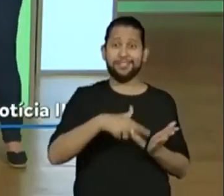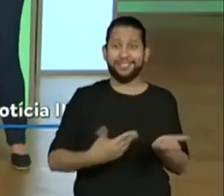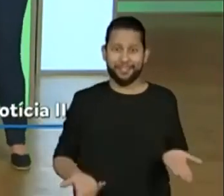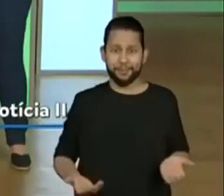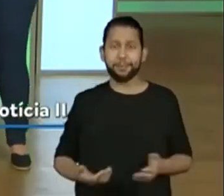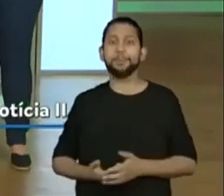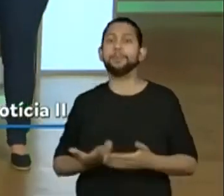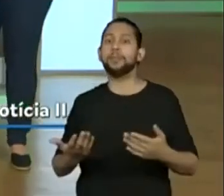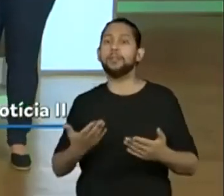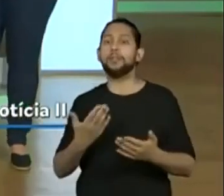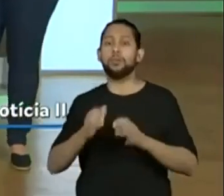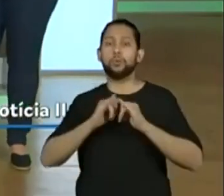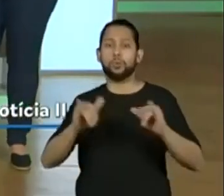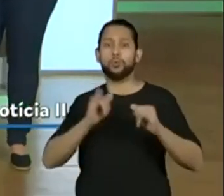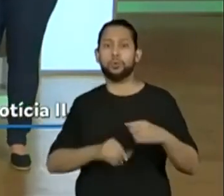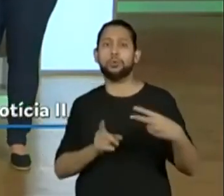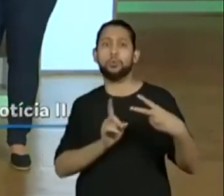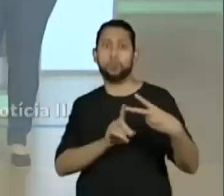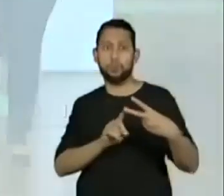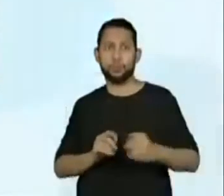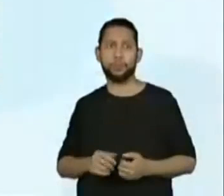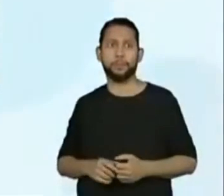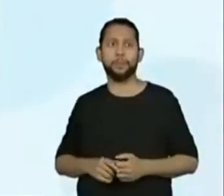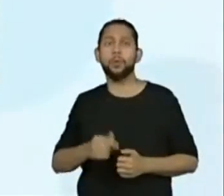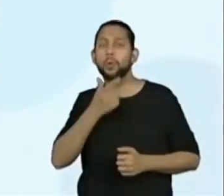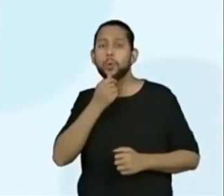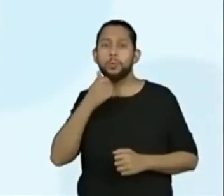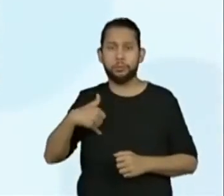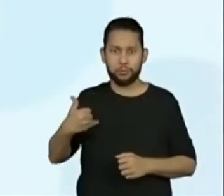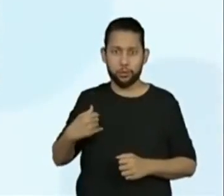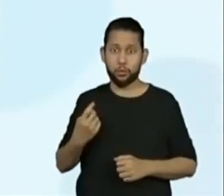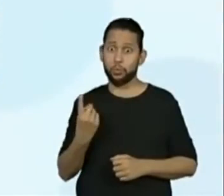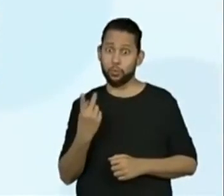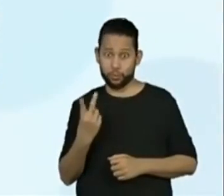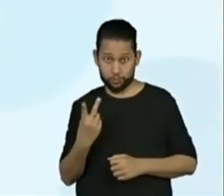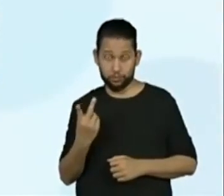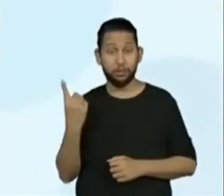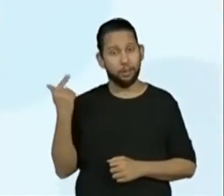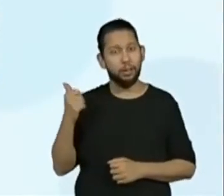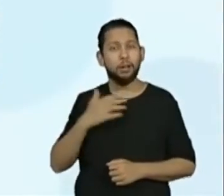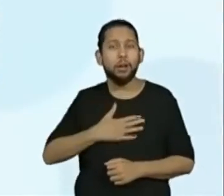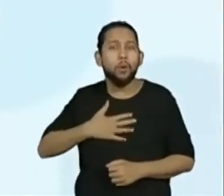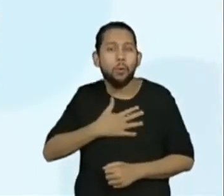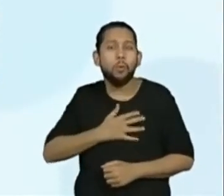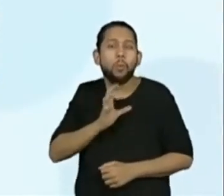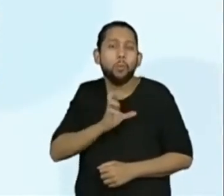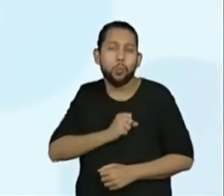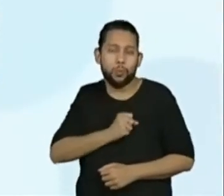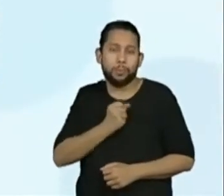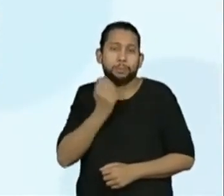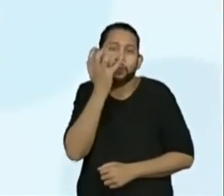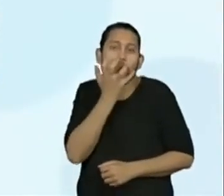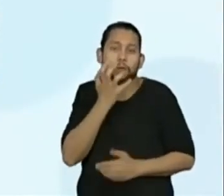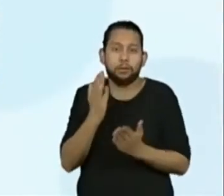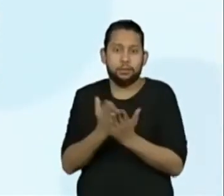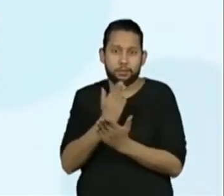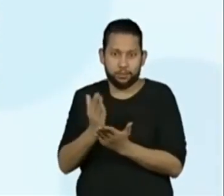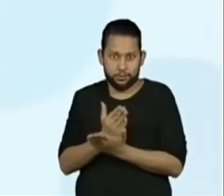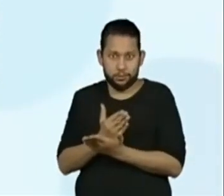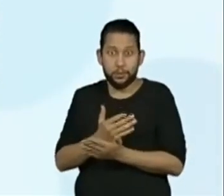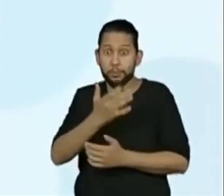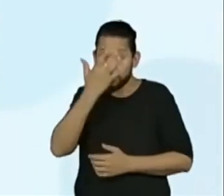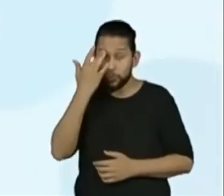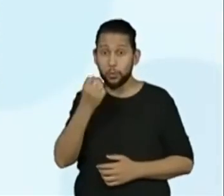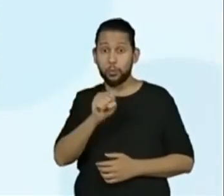acabamos de ler, né, professora? Garoto de 12 anos, apaixonado por livros, ganha 800 mil seguidores